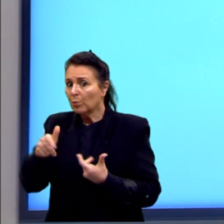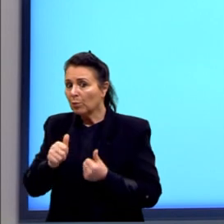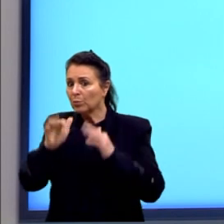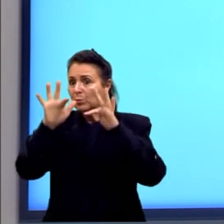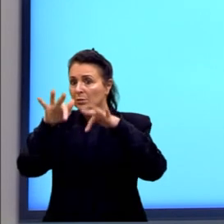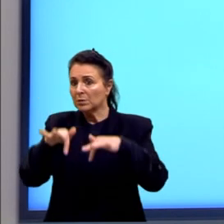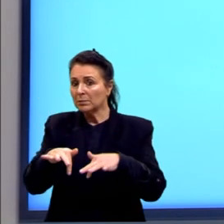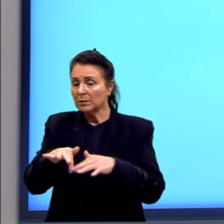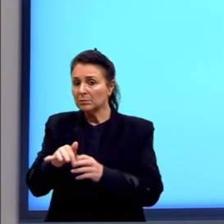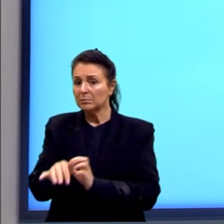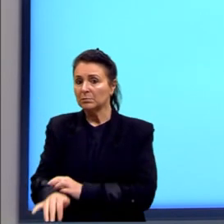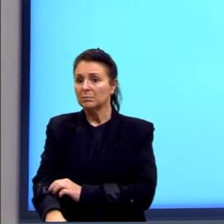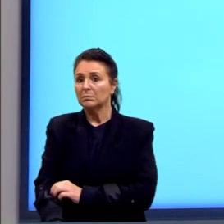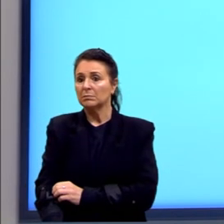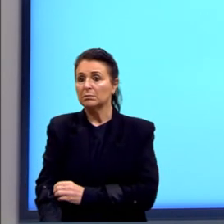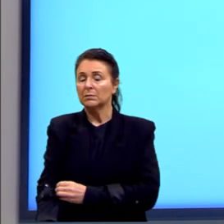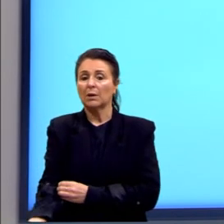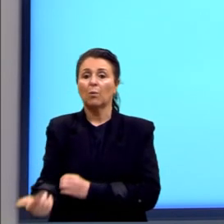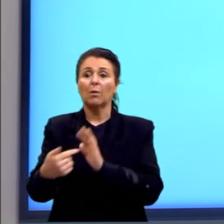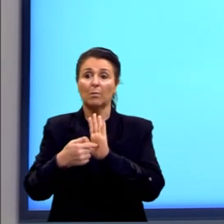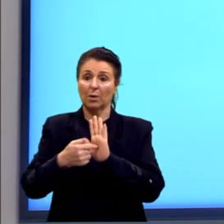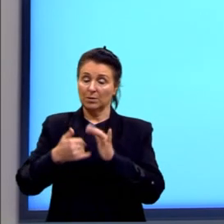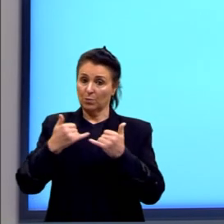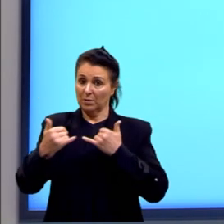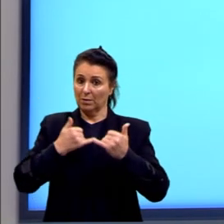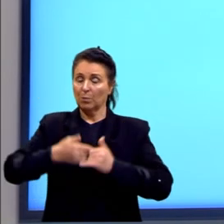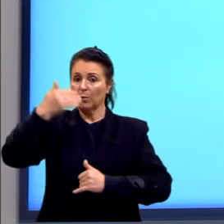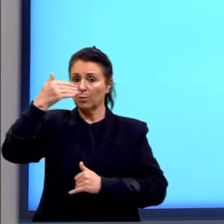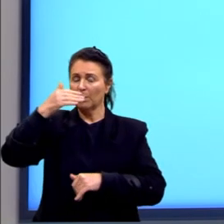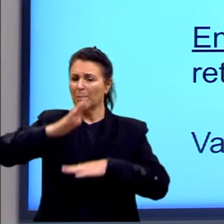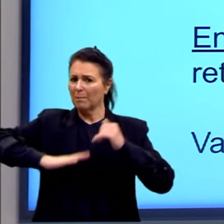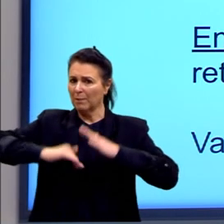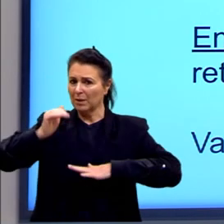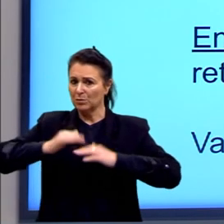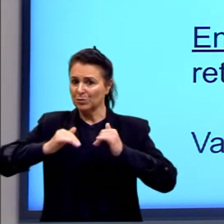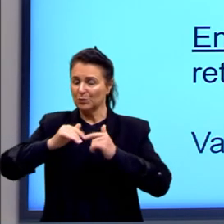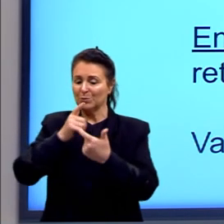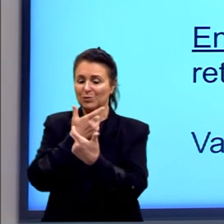a gente tem um exemplo prático de uma anáfora.